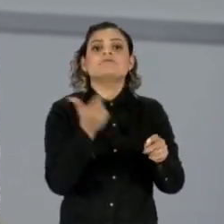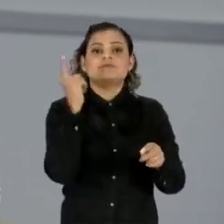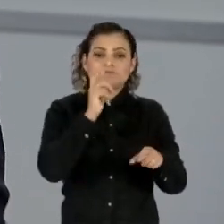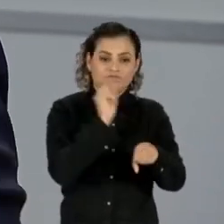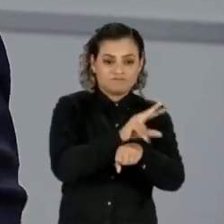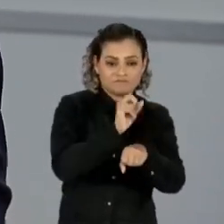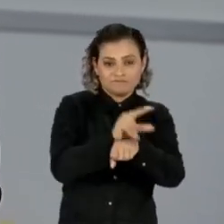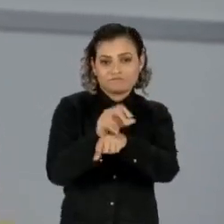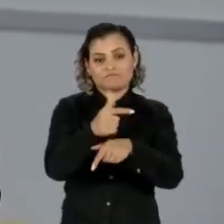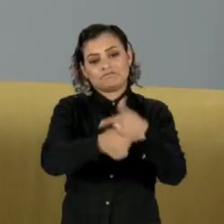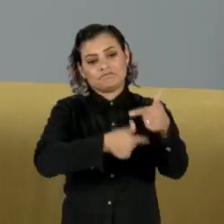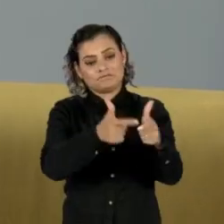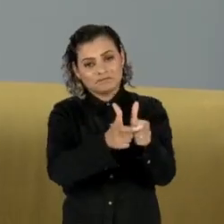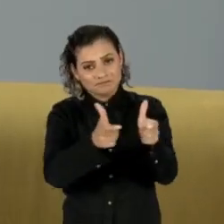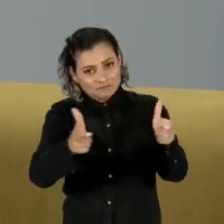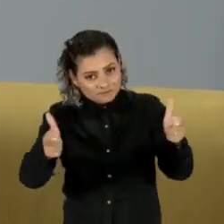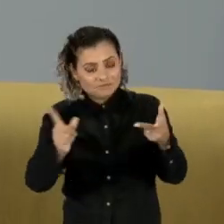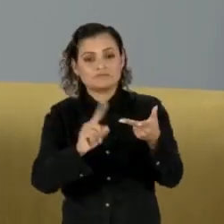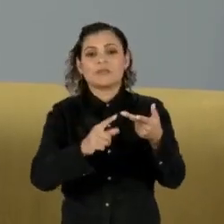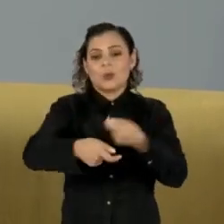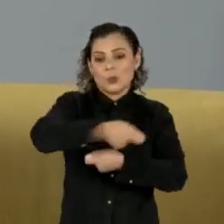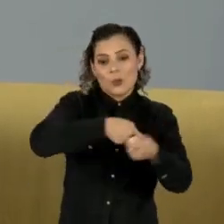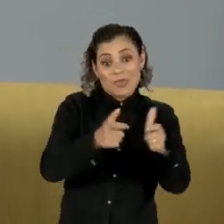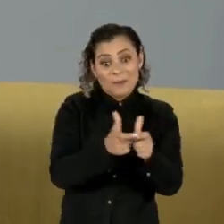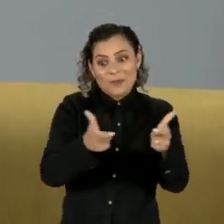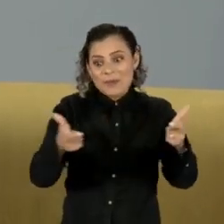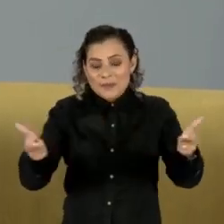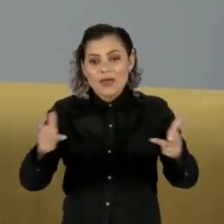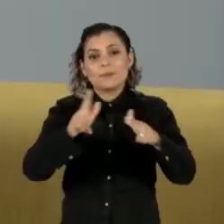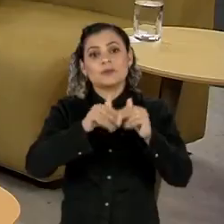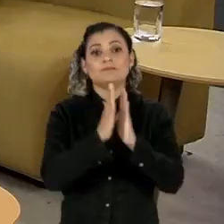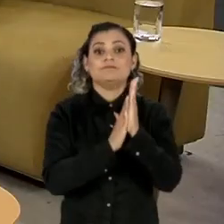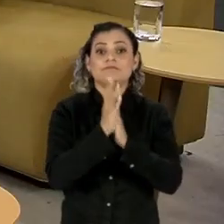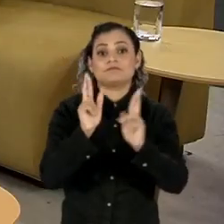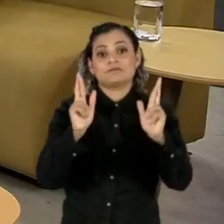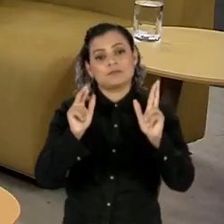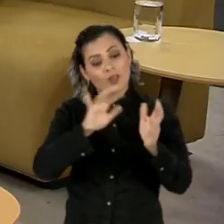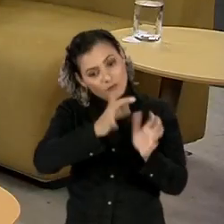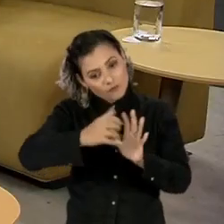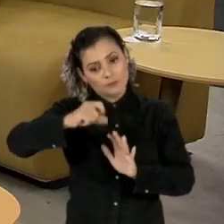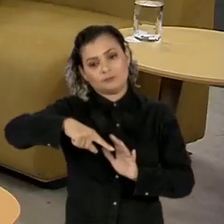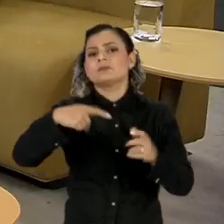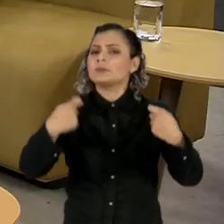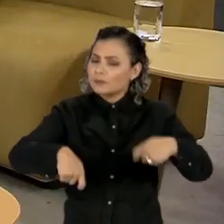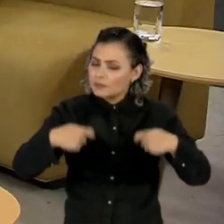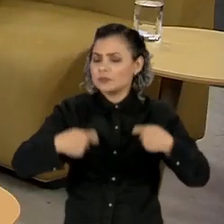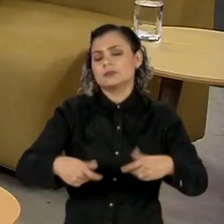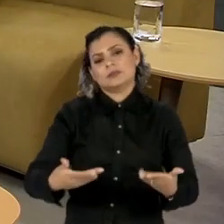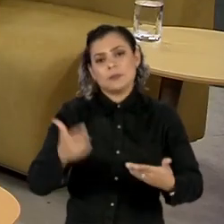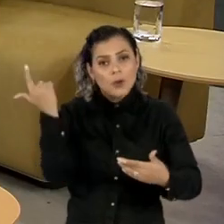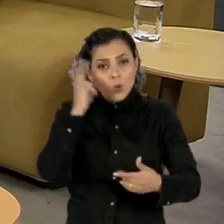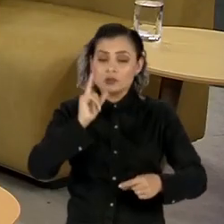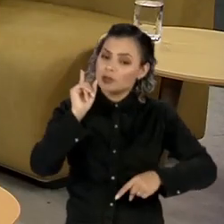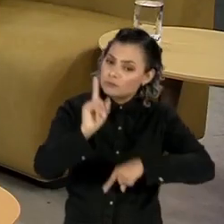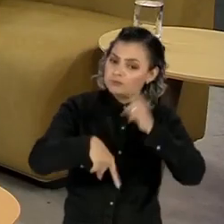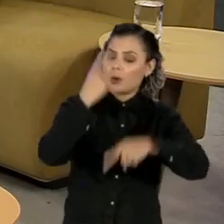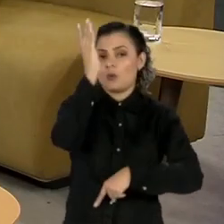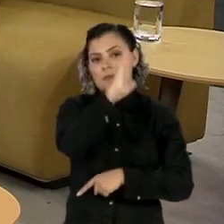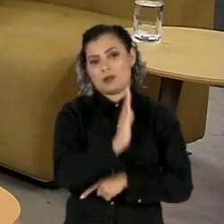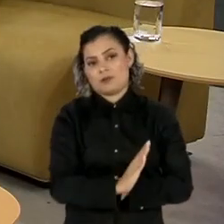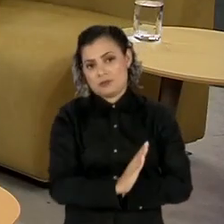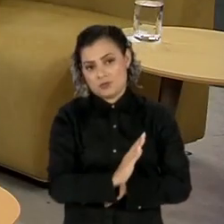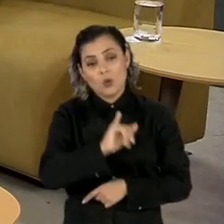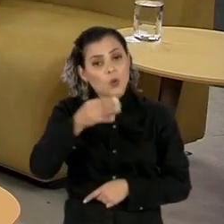que vai permitir um crescimento econômico, que também, segundo esse argumento, vai garantir oportunidades